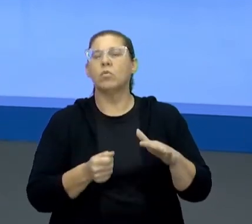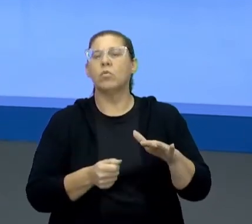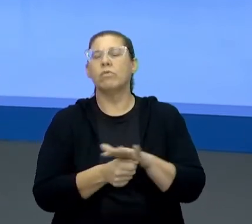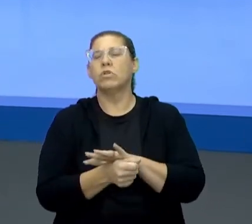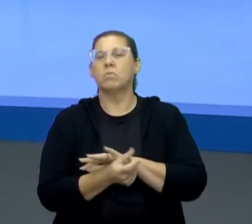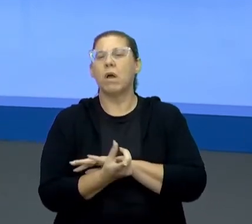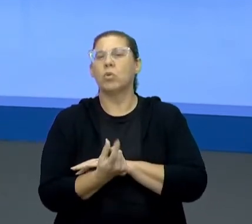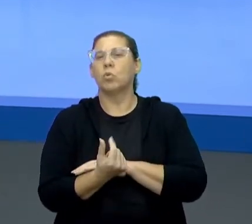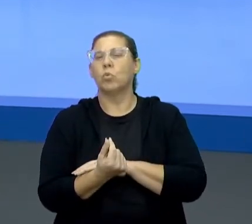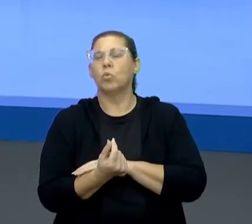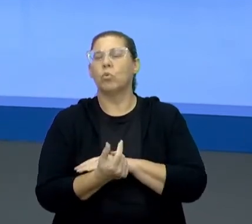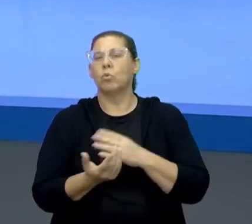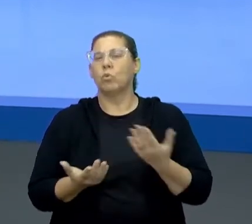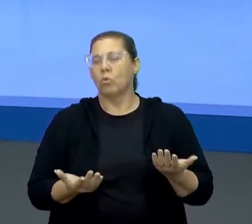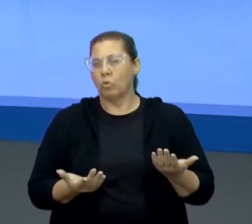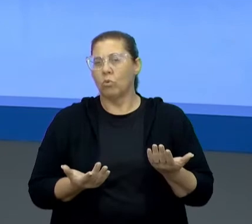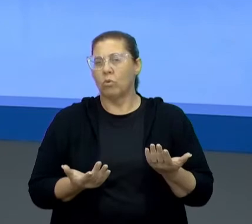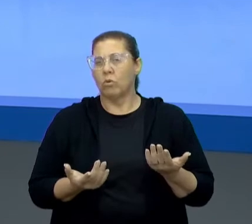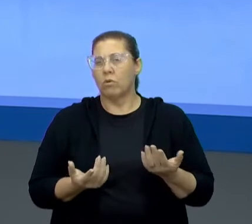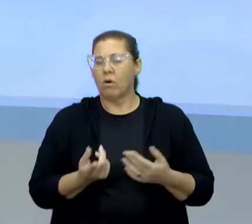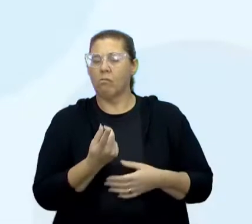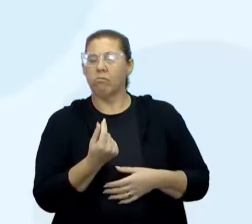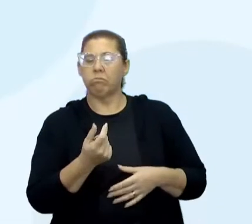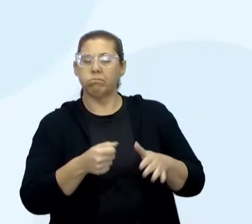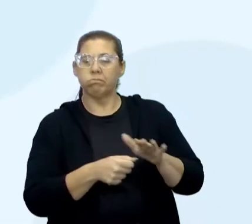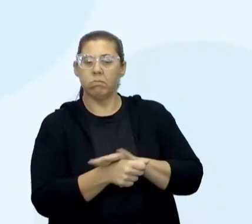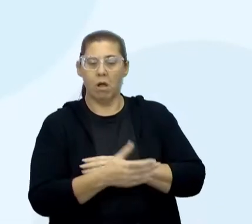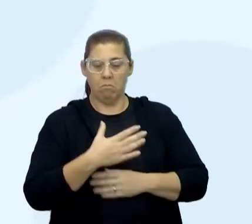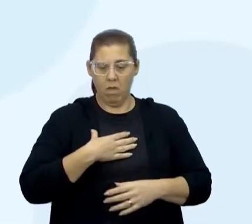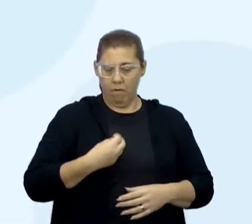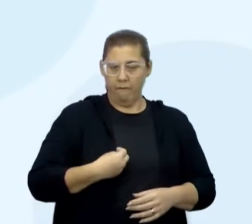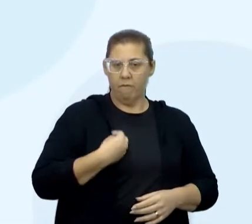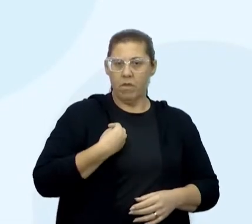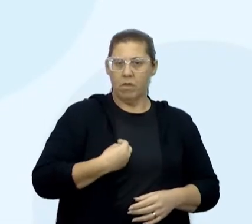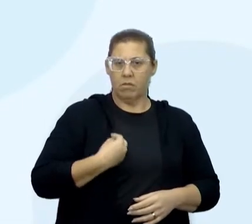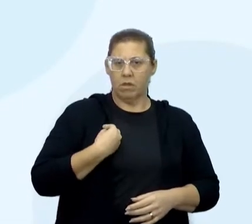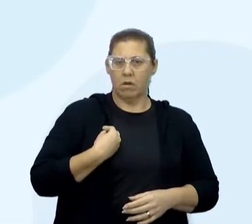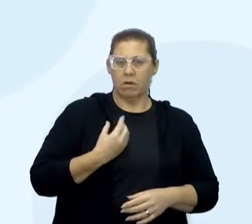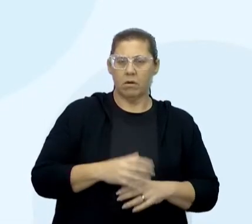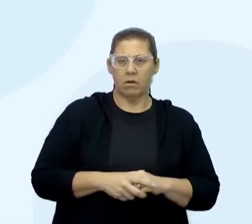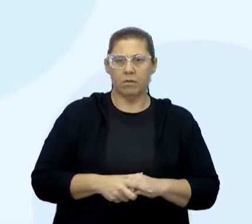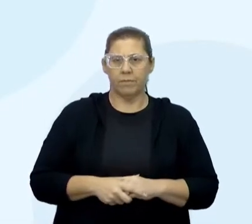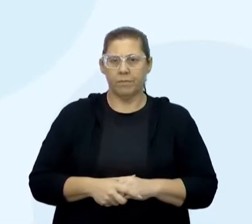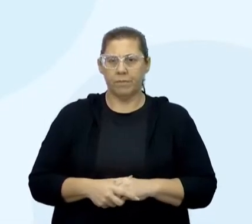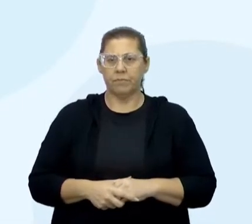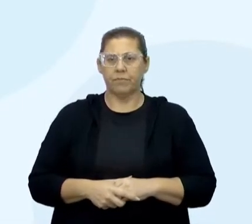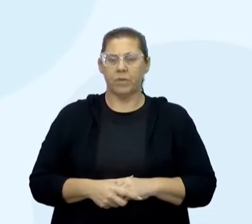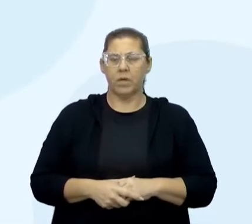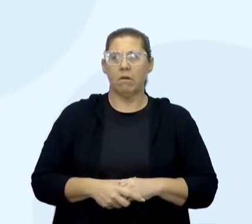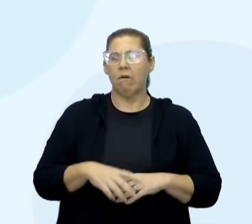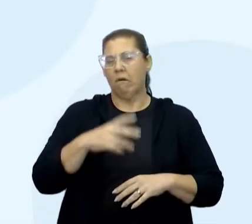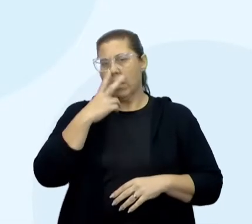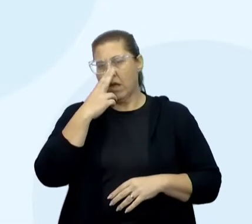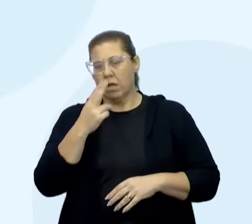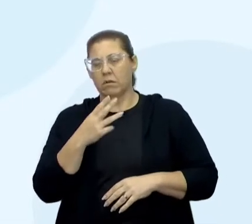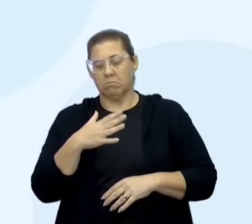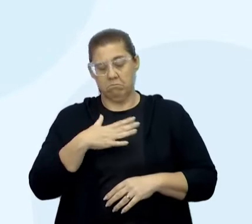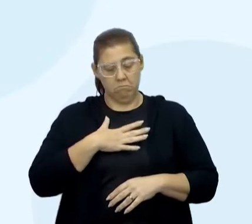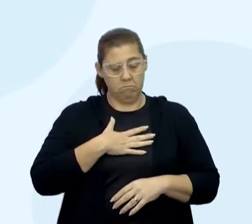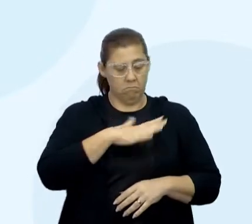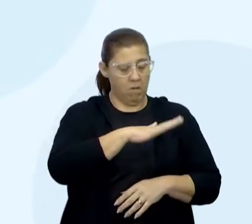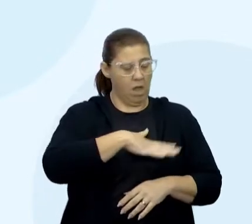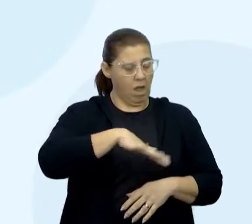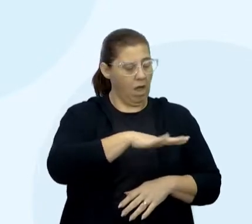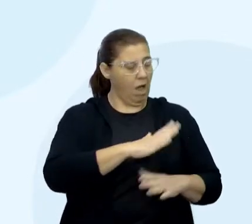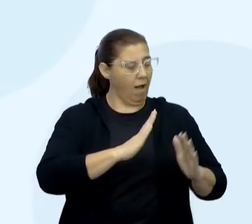não é uma coisa... E quanto eu vou investir da minha própria vida, né? Porque se a gente achar, a gente vai sair da nossa zona de